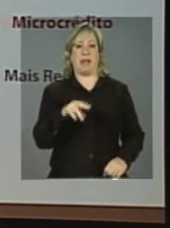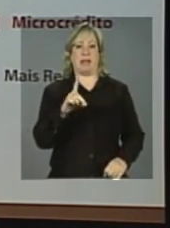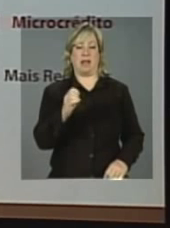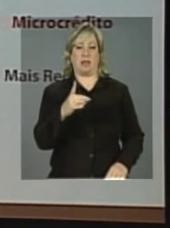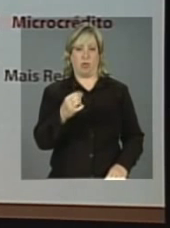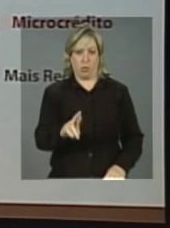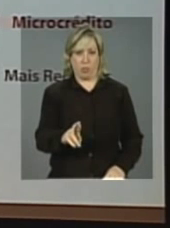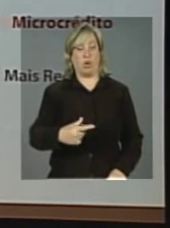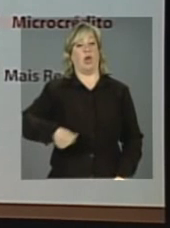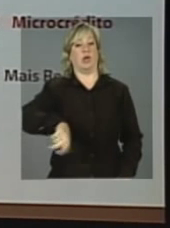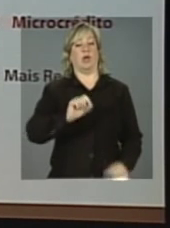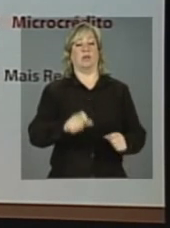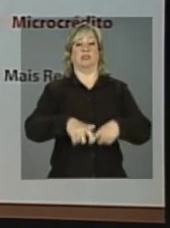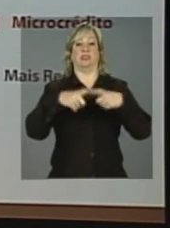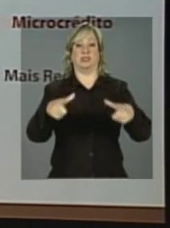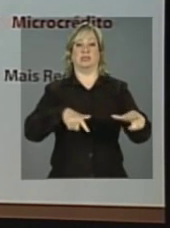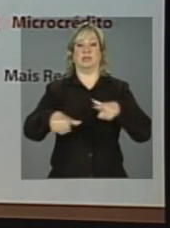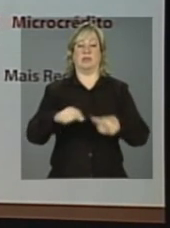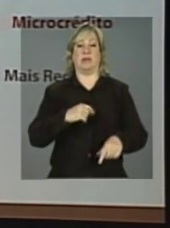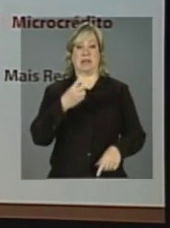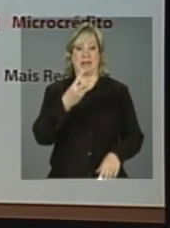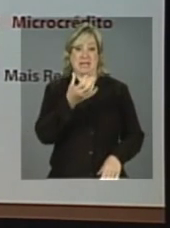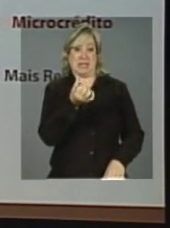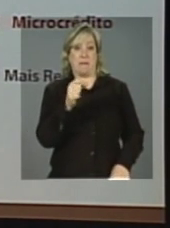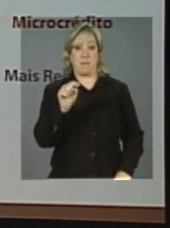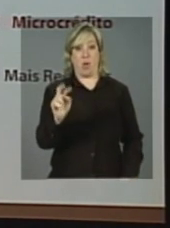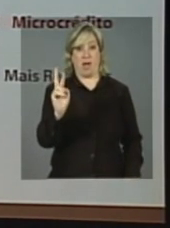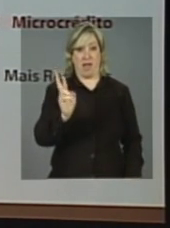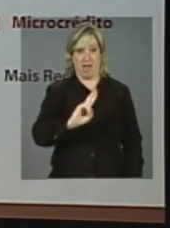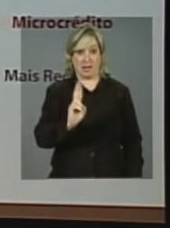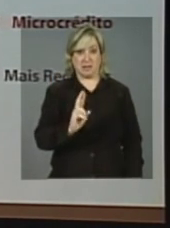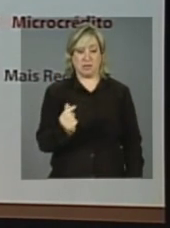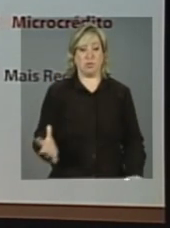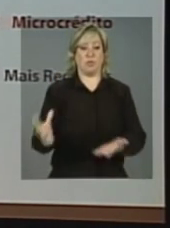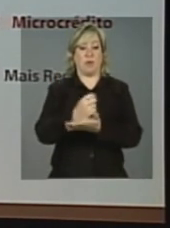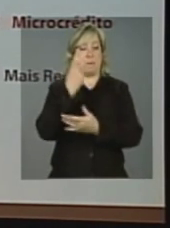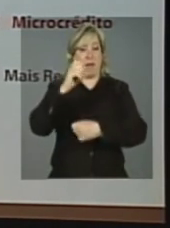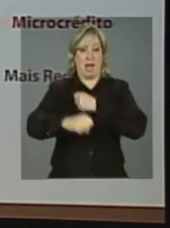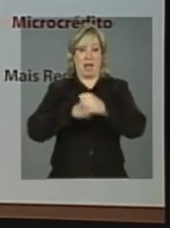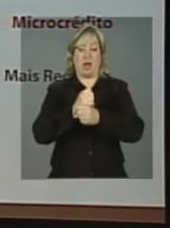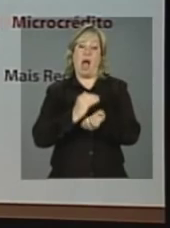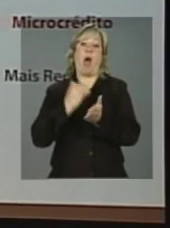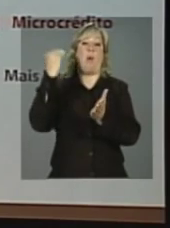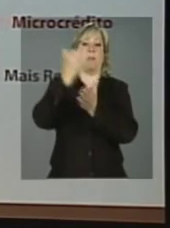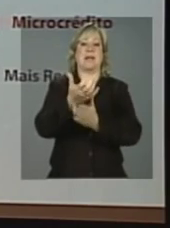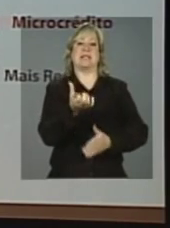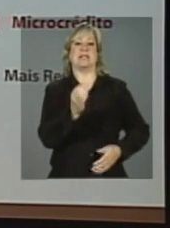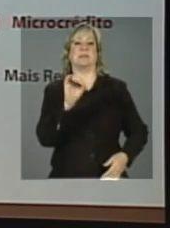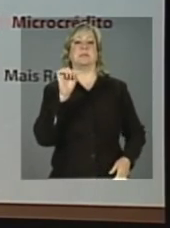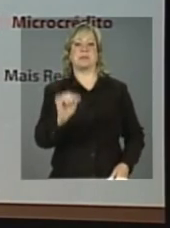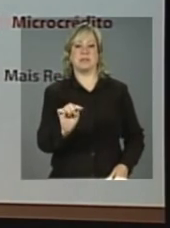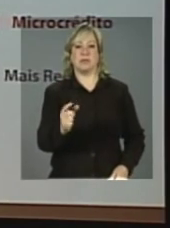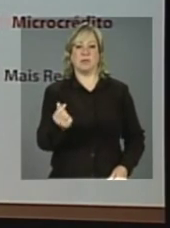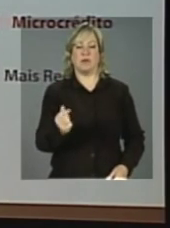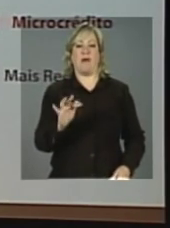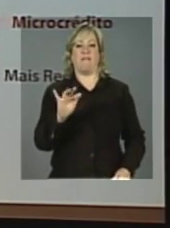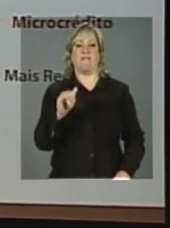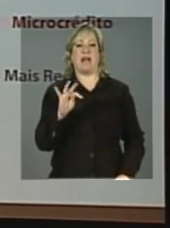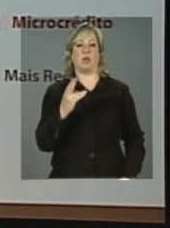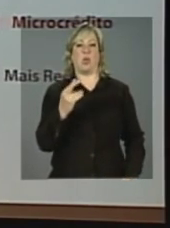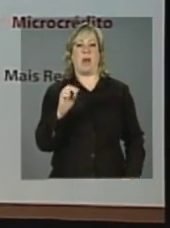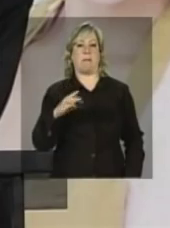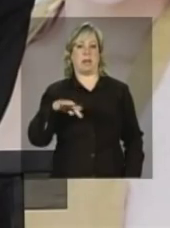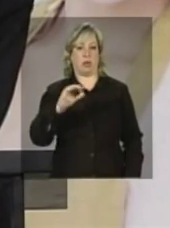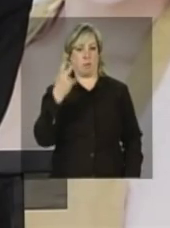nós ampliamos o raio de ação dele de R$ 36 mil de faturamento anual para R 60 mil de faturamento anual, portanto,